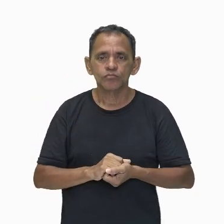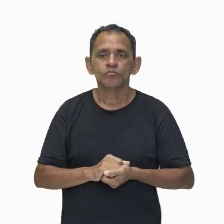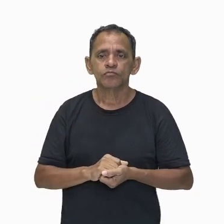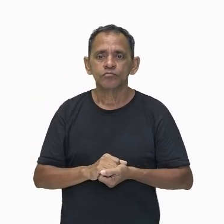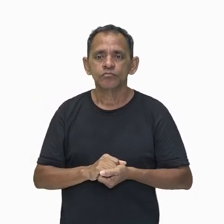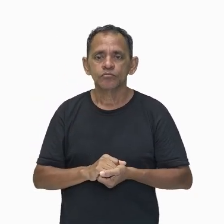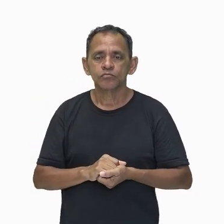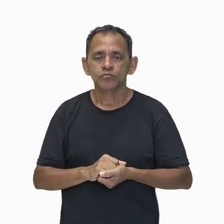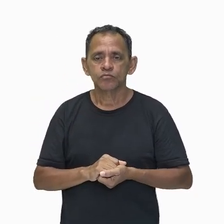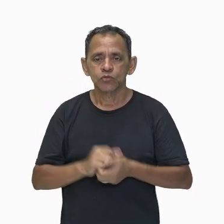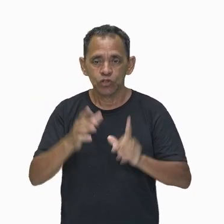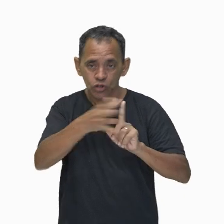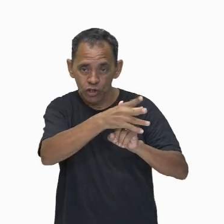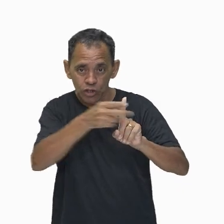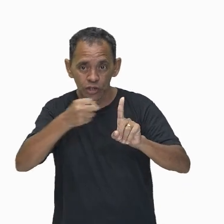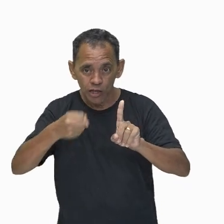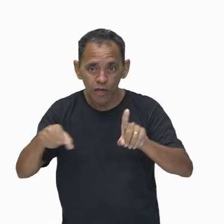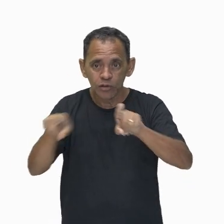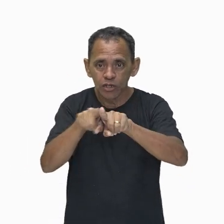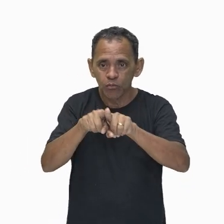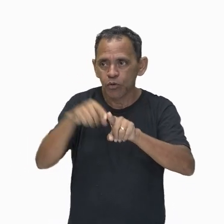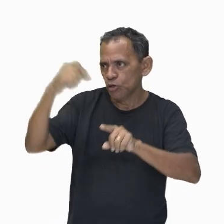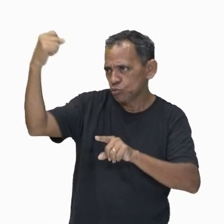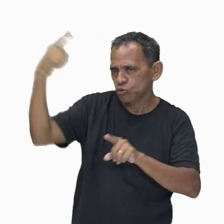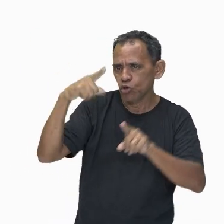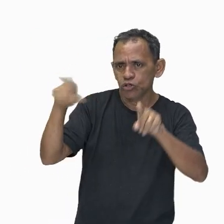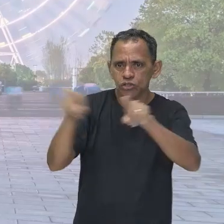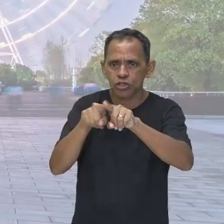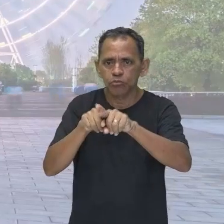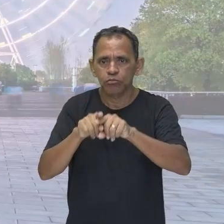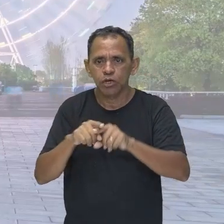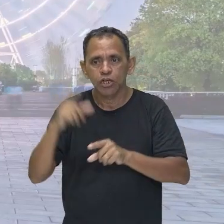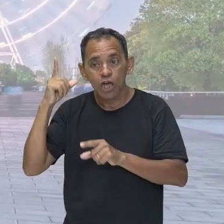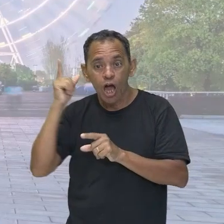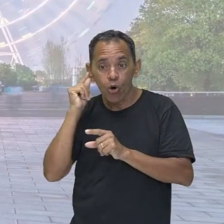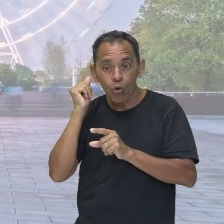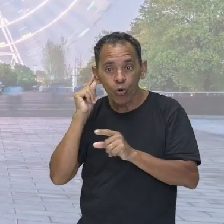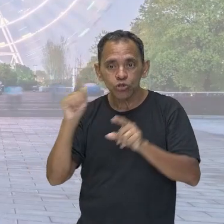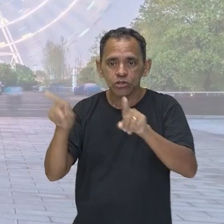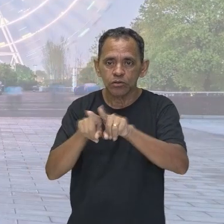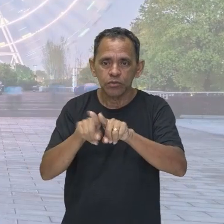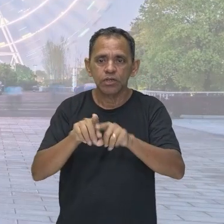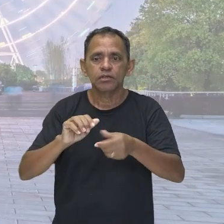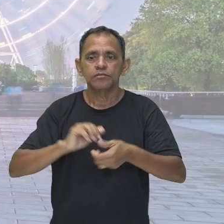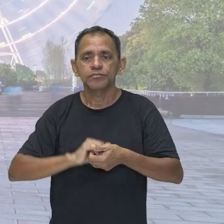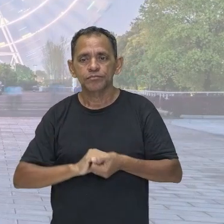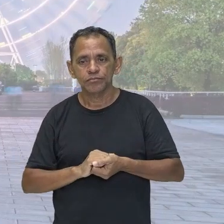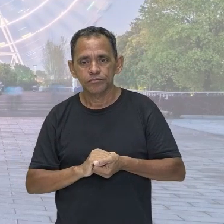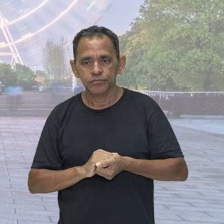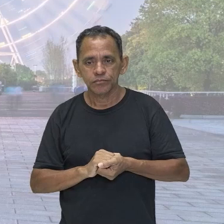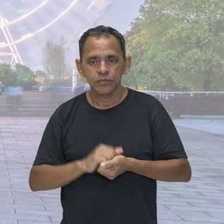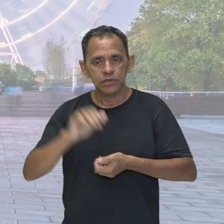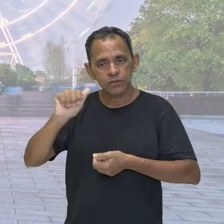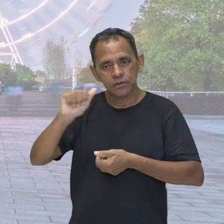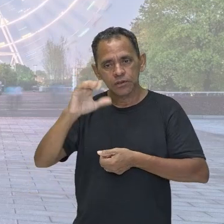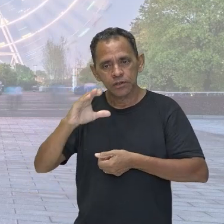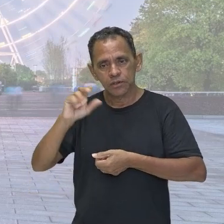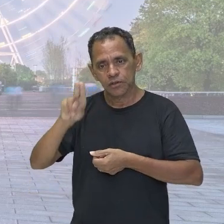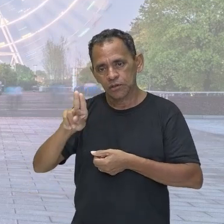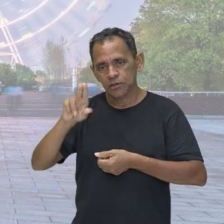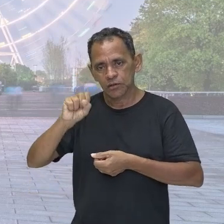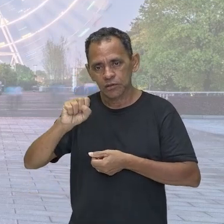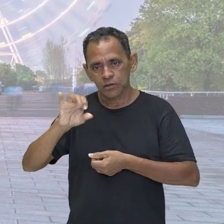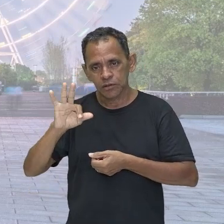Tu deve lembrar, por exemplo, que quando tu tá assistindo uma televisão, se tu chegar próximo a ela ali, tu vai perceber